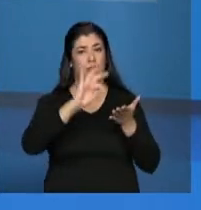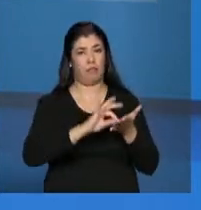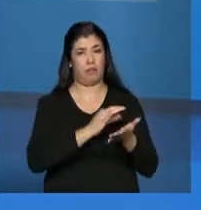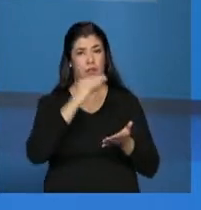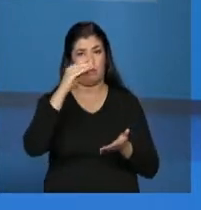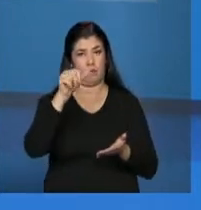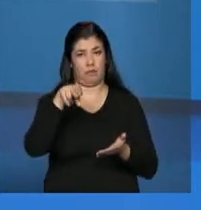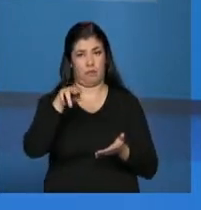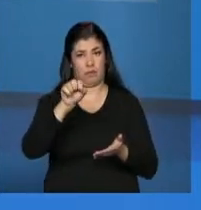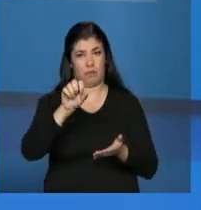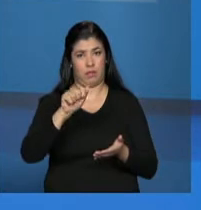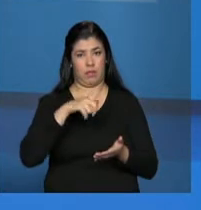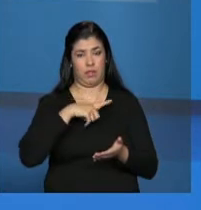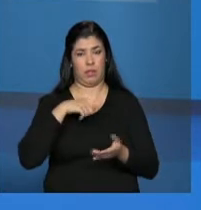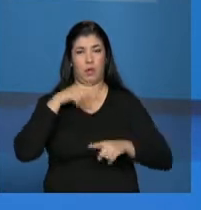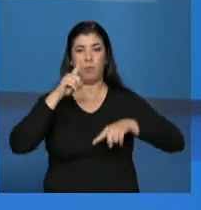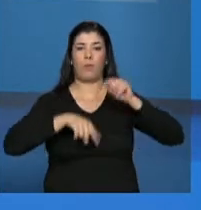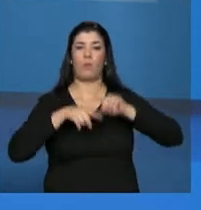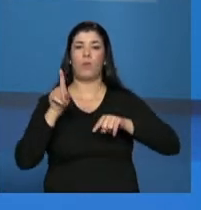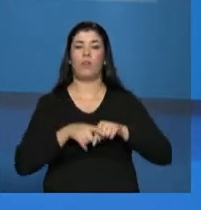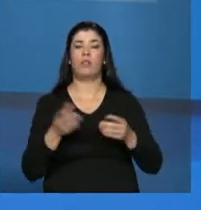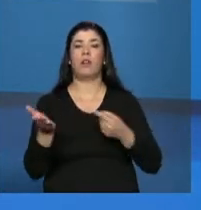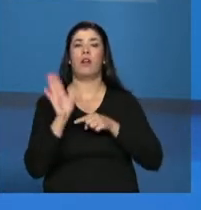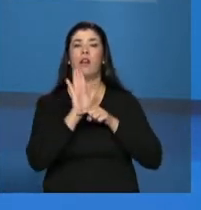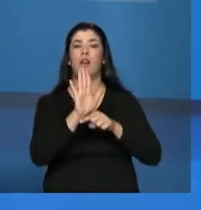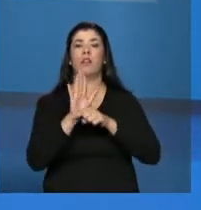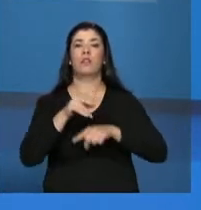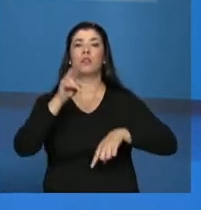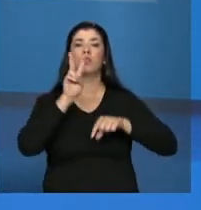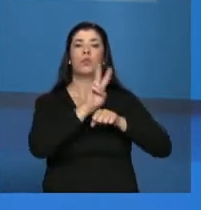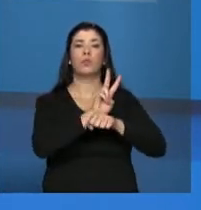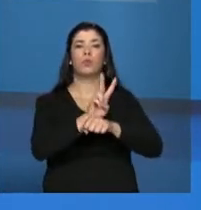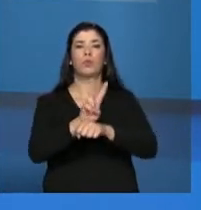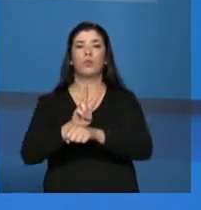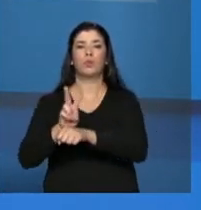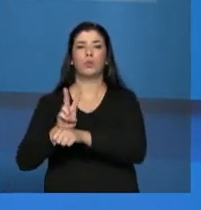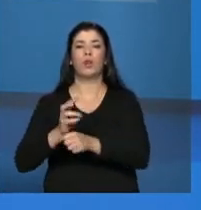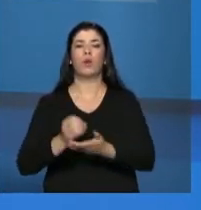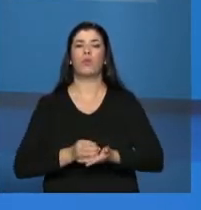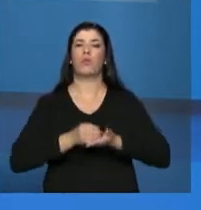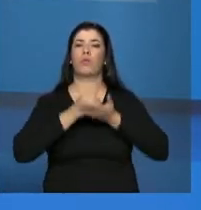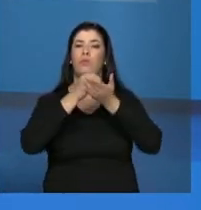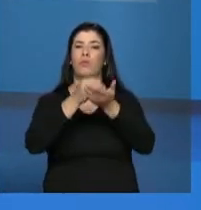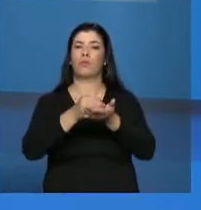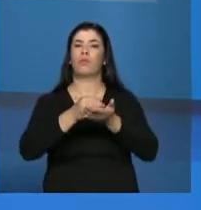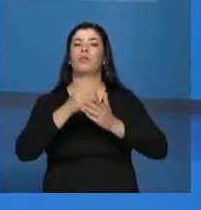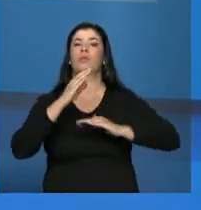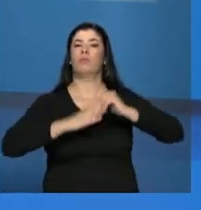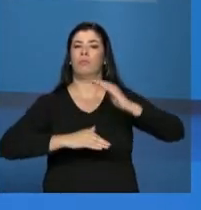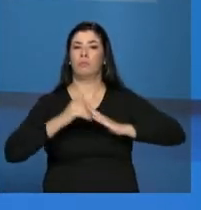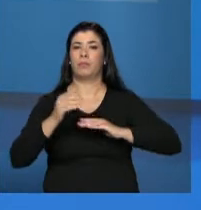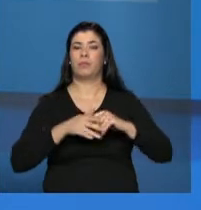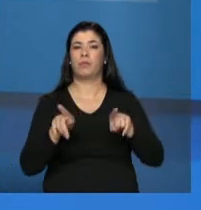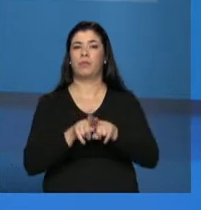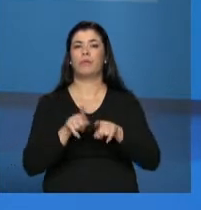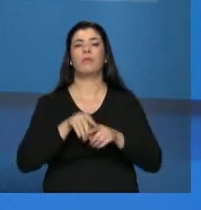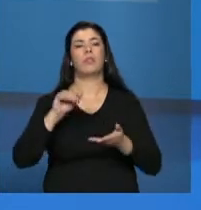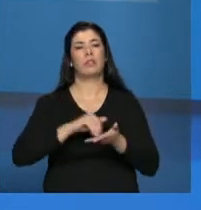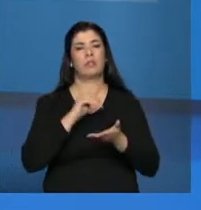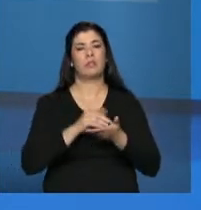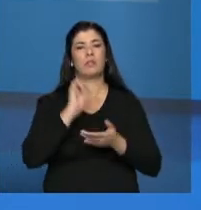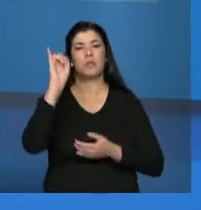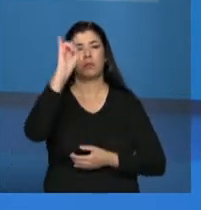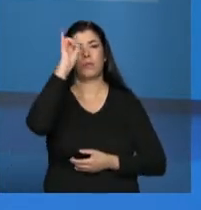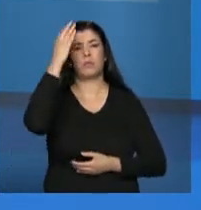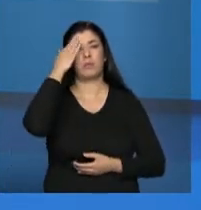é um instrumento, um instrumento de monitoramento dessas prestações, dessas ofertas, que a Secretaria EDA diz que são tão importantes no